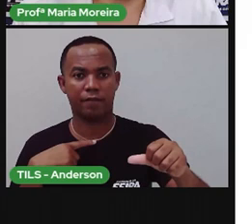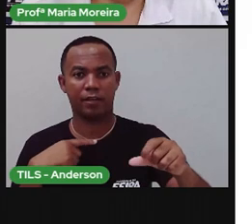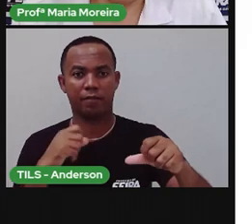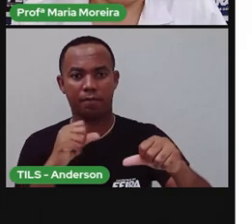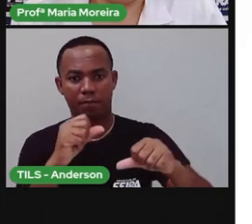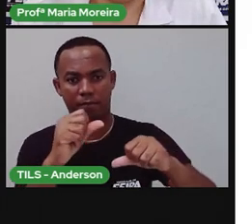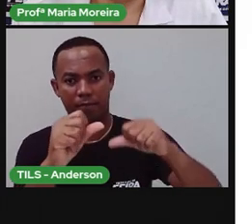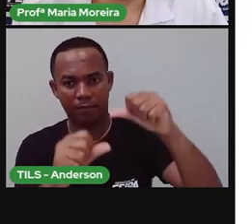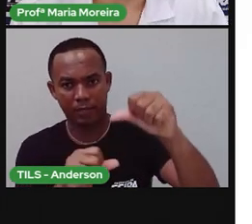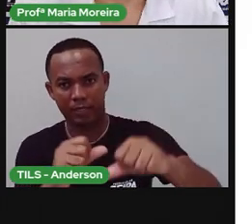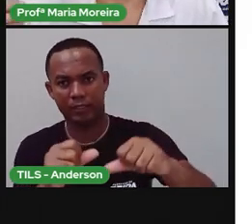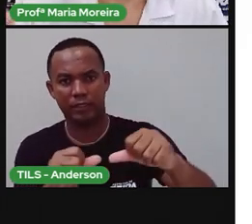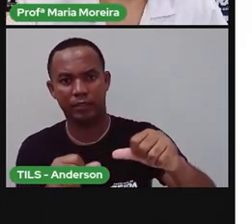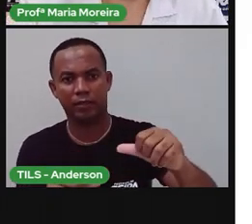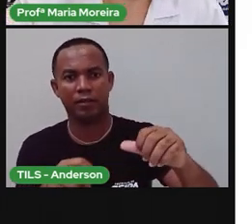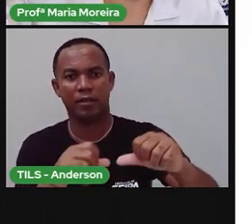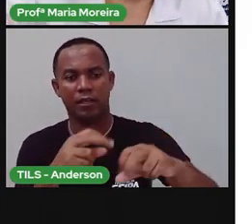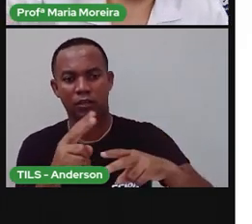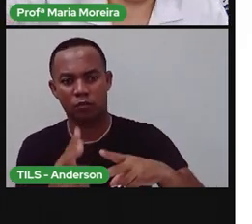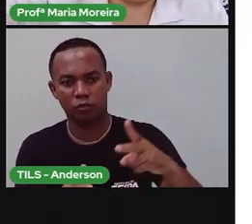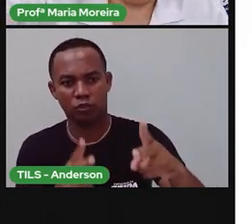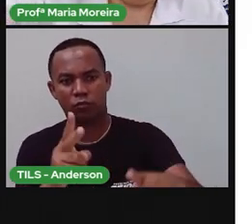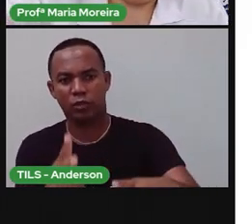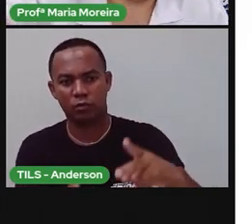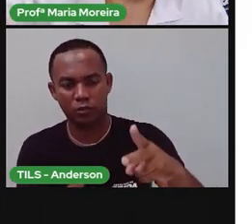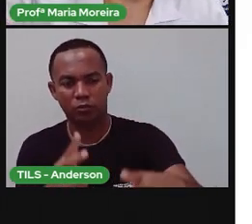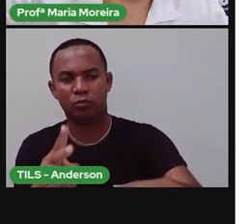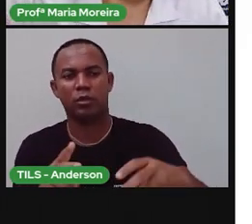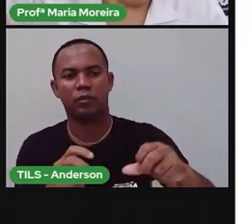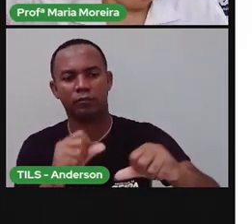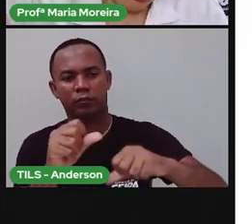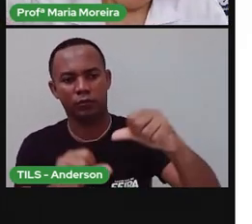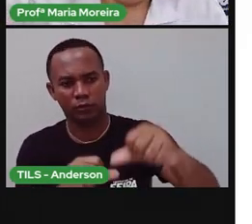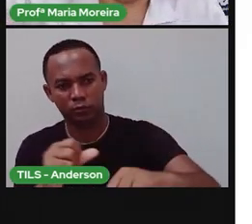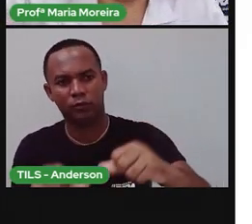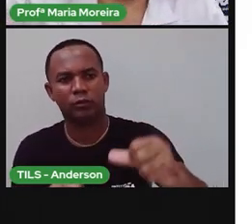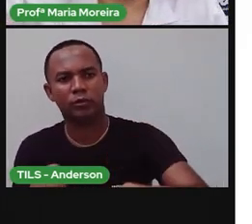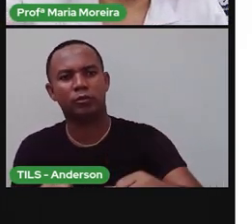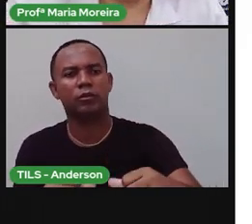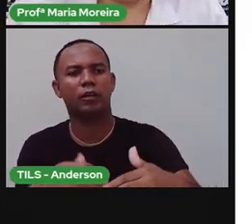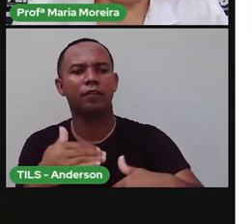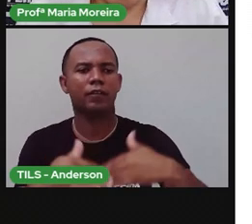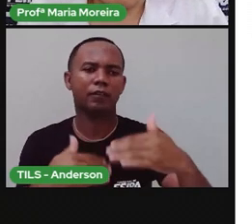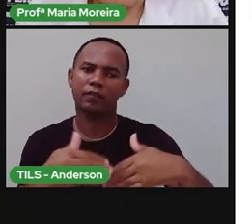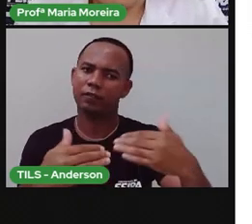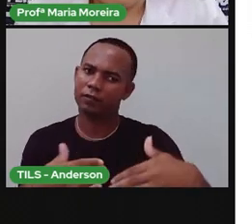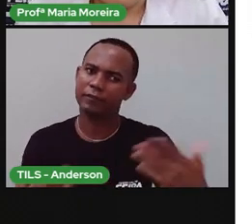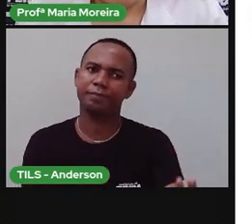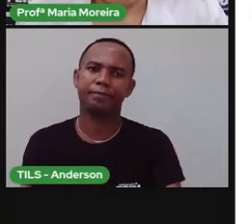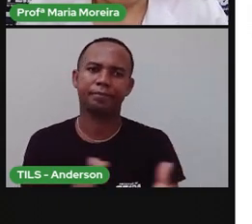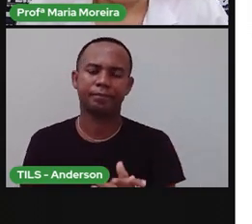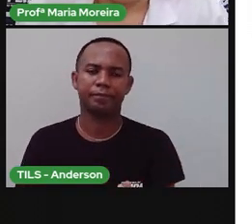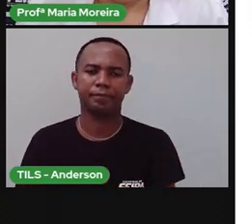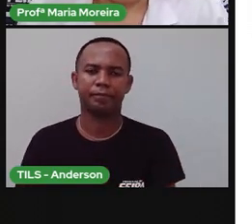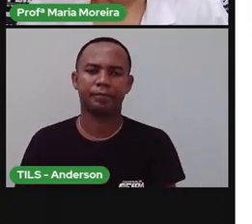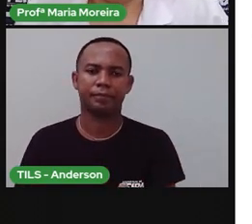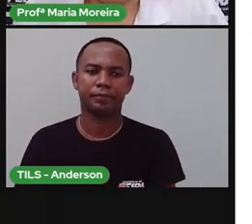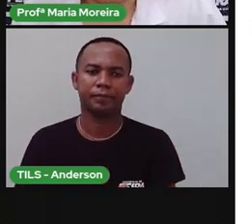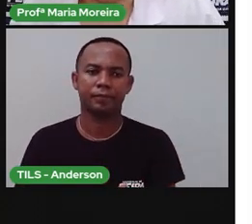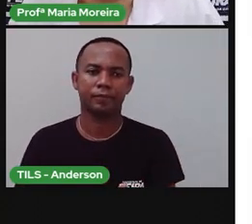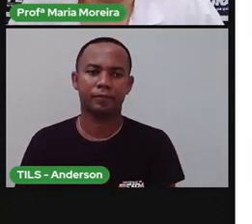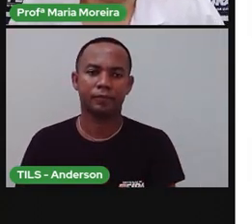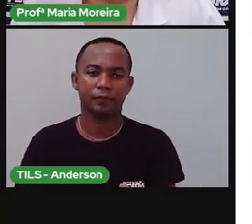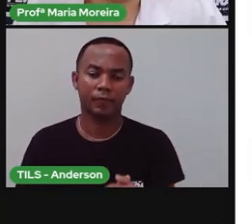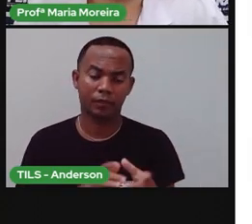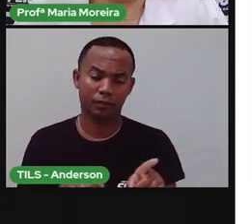descendente dela. E aí, o filho da Pró Maria vai ter um filho que é descendente e assim sucessivamente. Bom, e é por